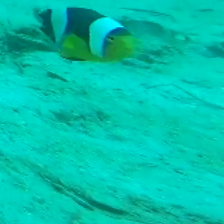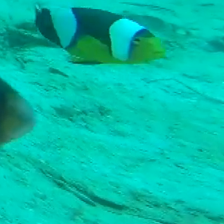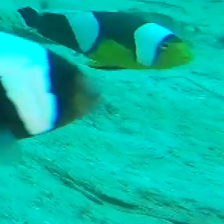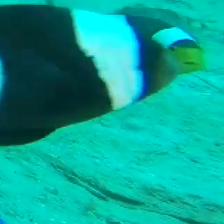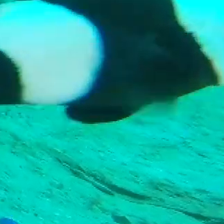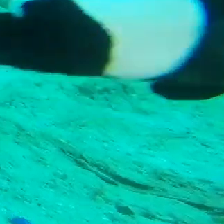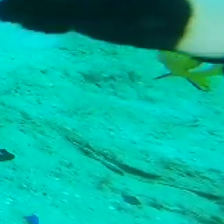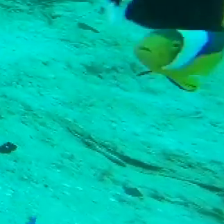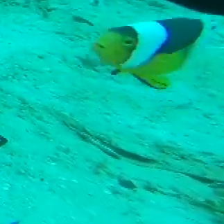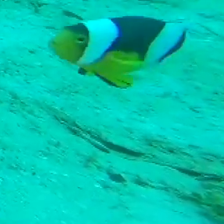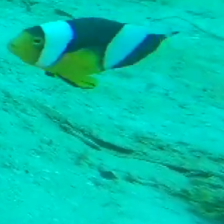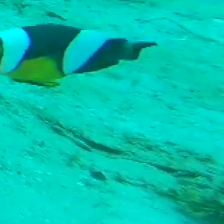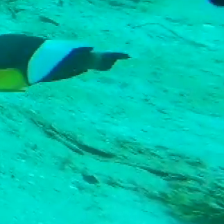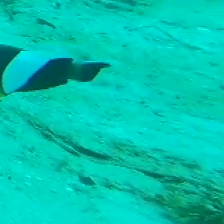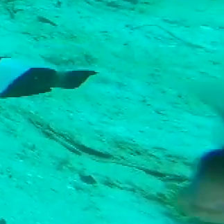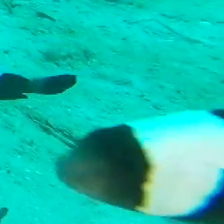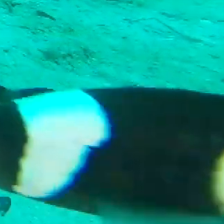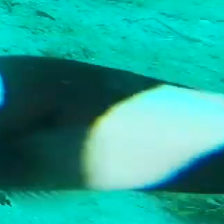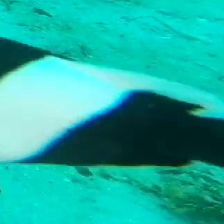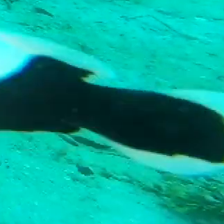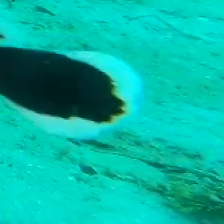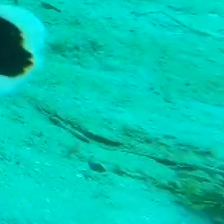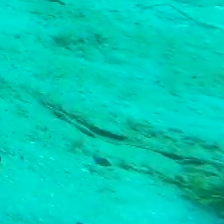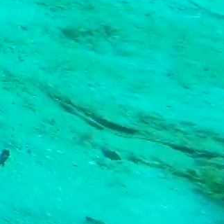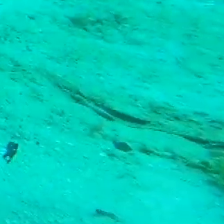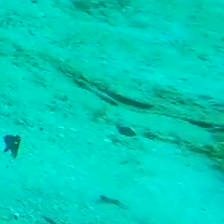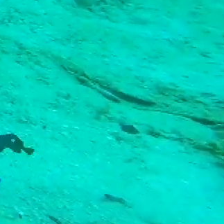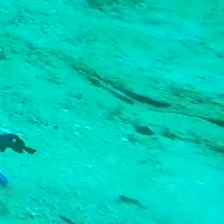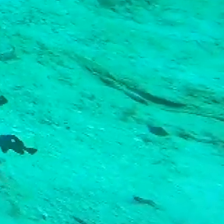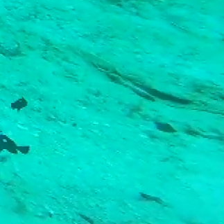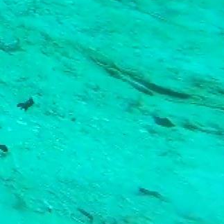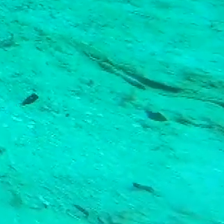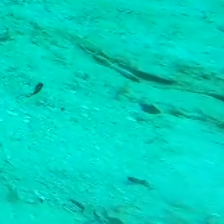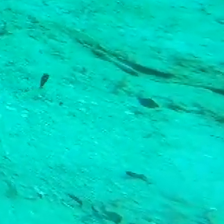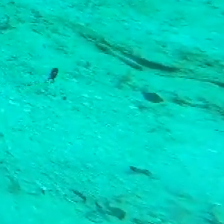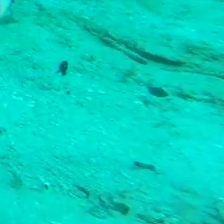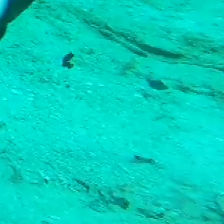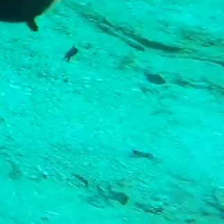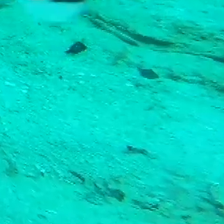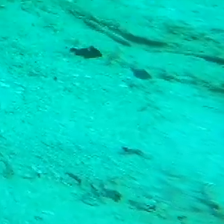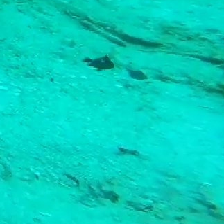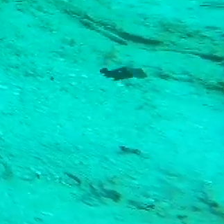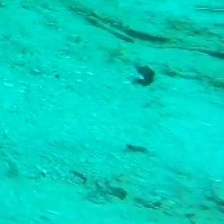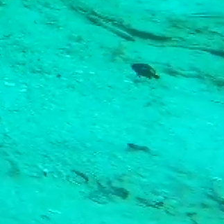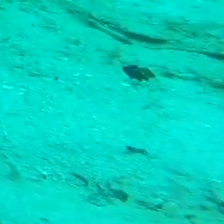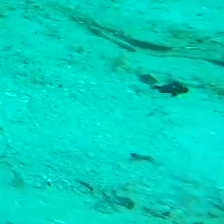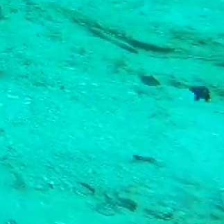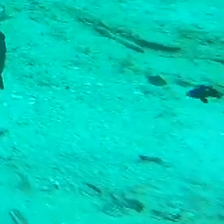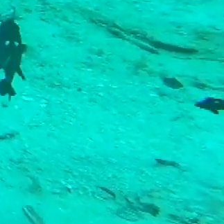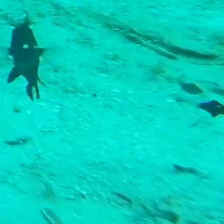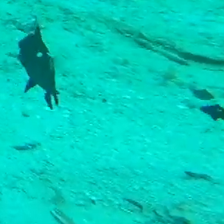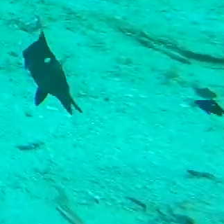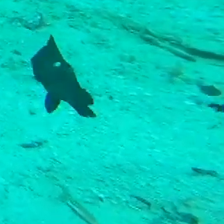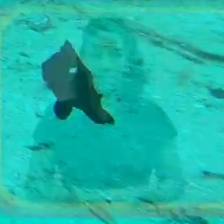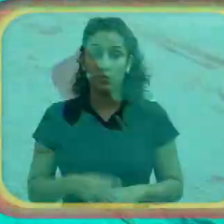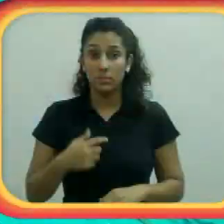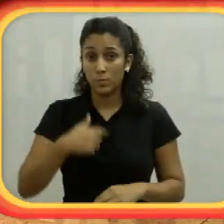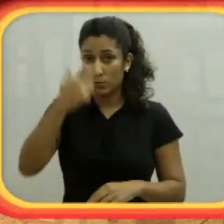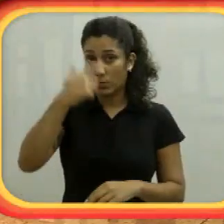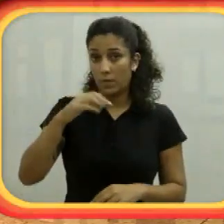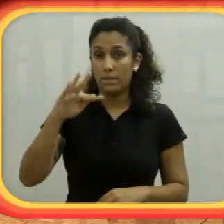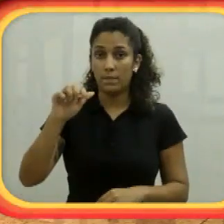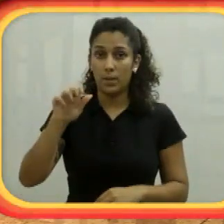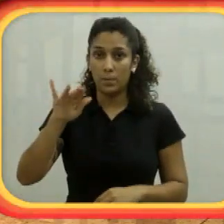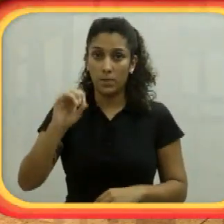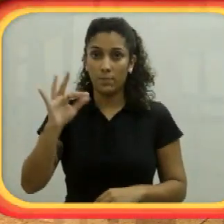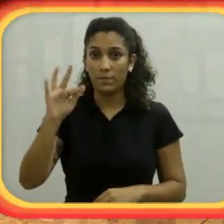No fundo do mar, paralelo ao chão arenoso, Fábio, com roupa e equipamentos de mergulho, fotografa peixes. Entrevista na sala. Fábio em cadeira de rodas. Meu nome é